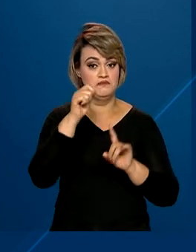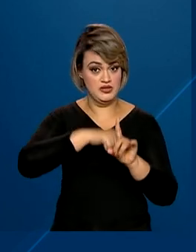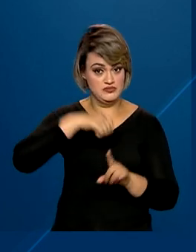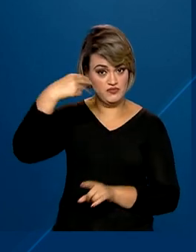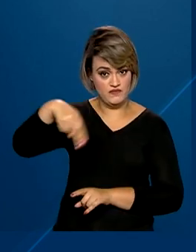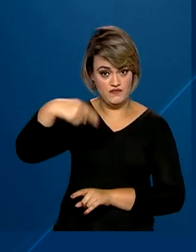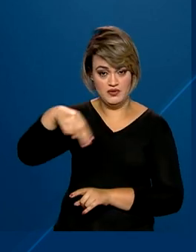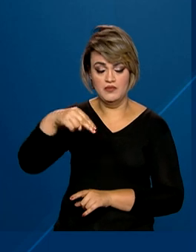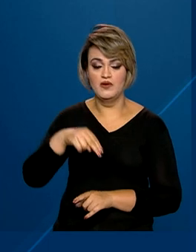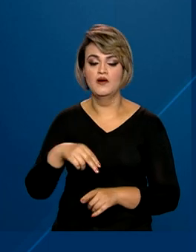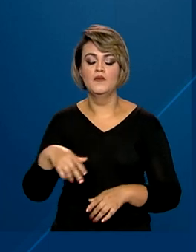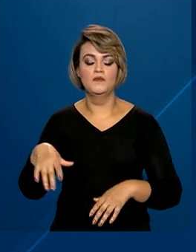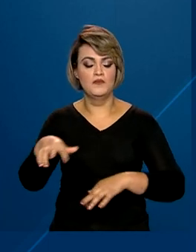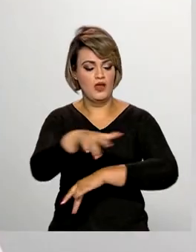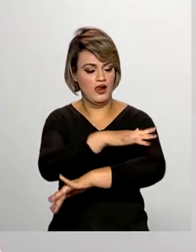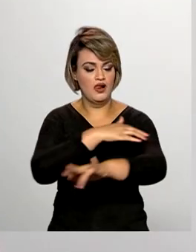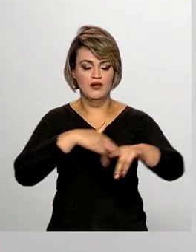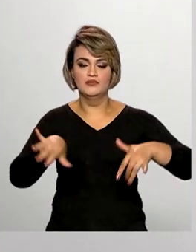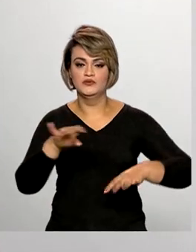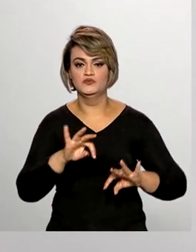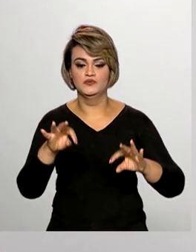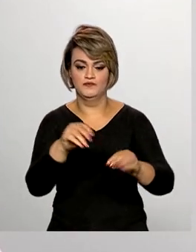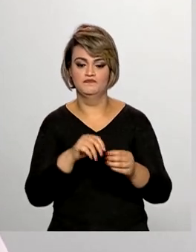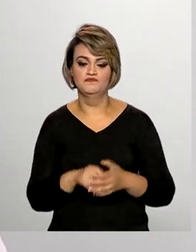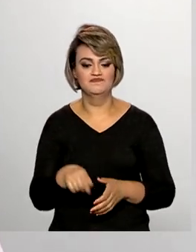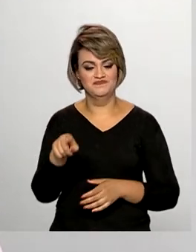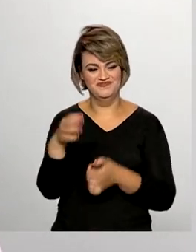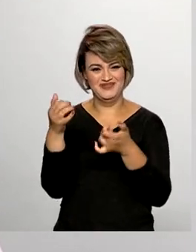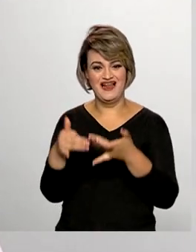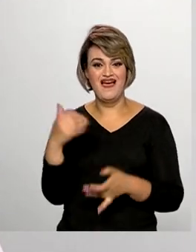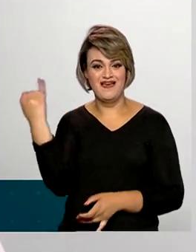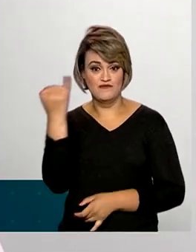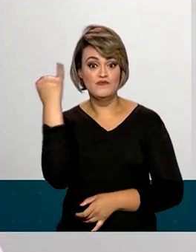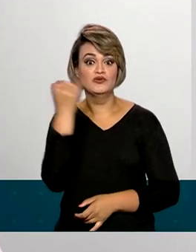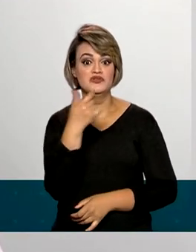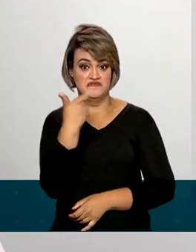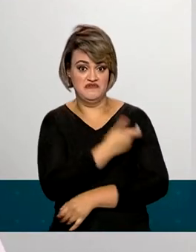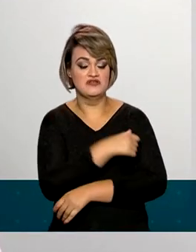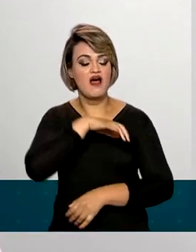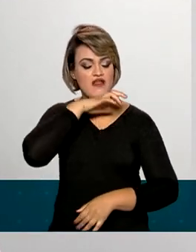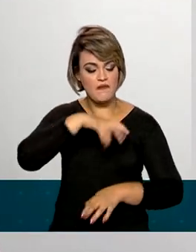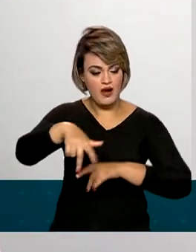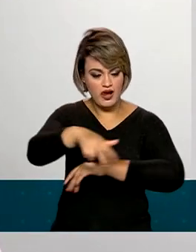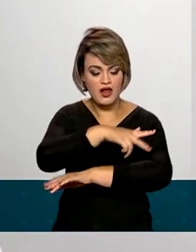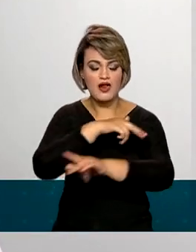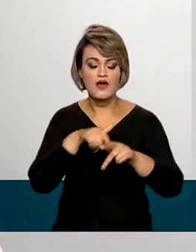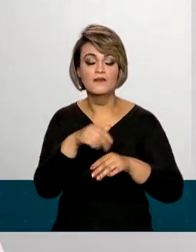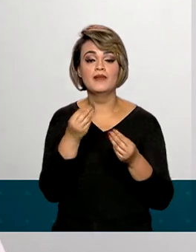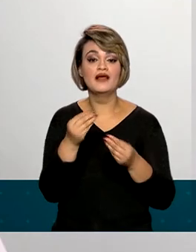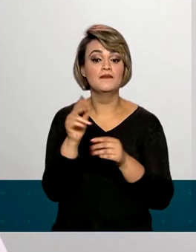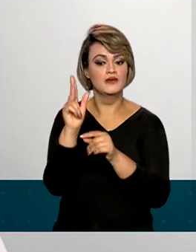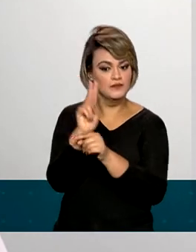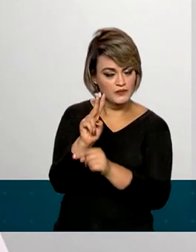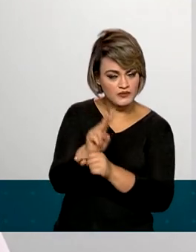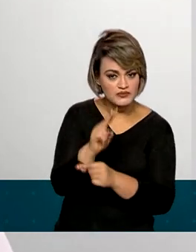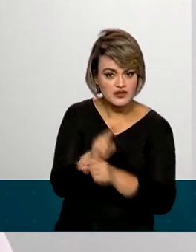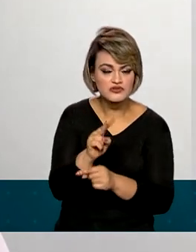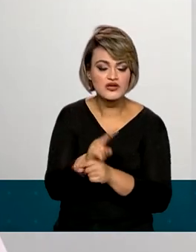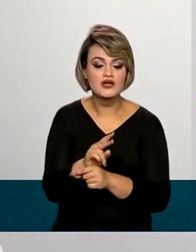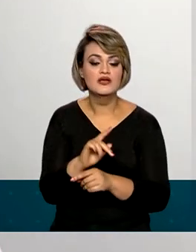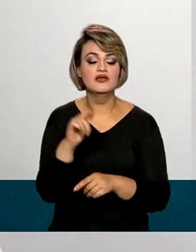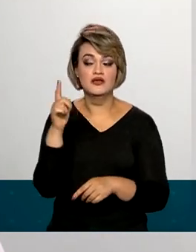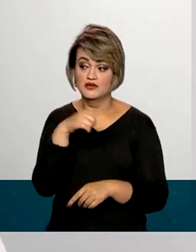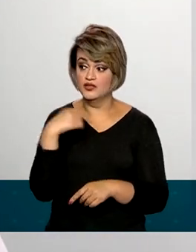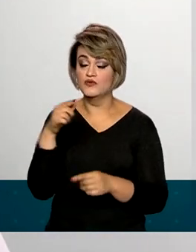que será para todo o rebanho. É importante que vocês vacinem os seus animais para que eles fiquem protegidos e para que a gente